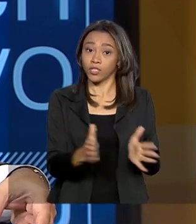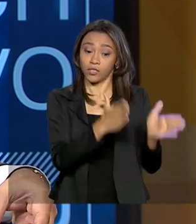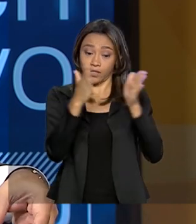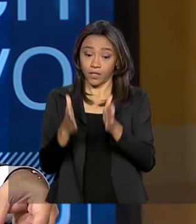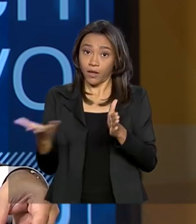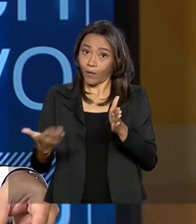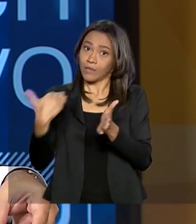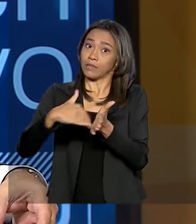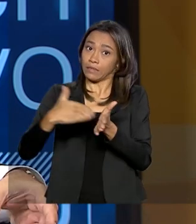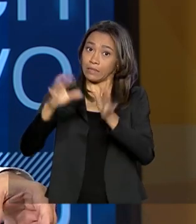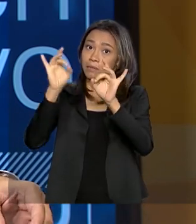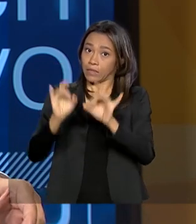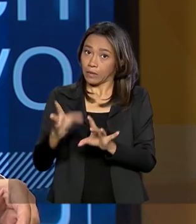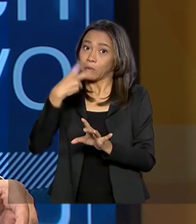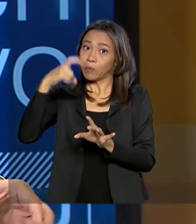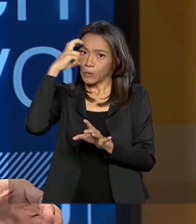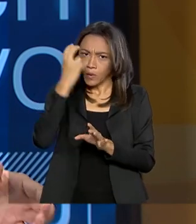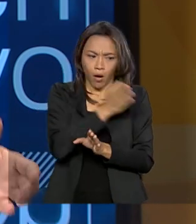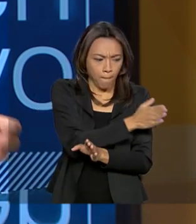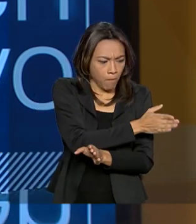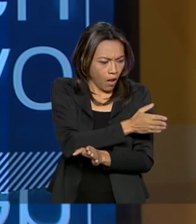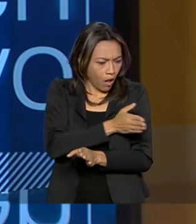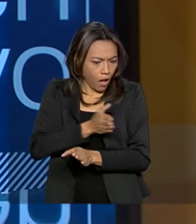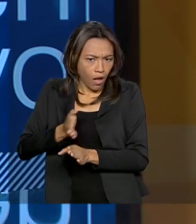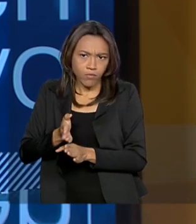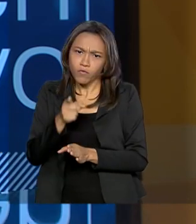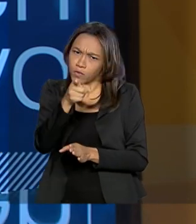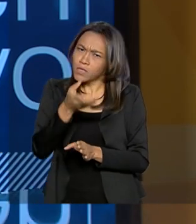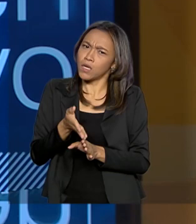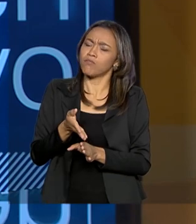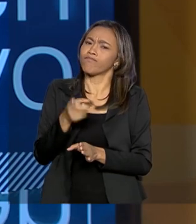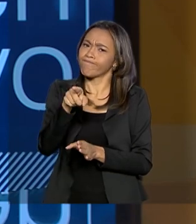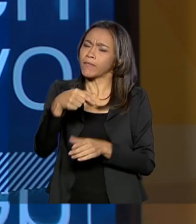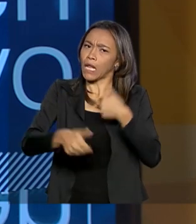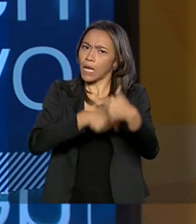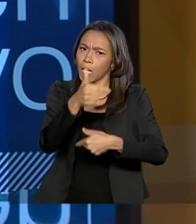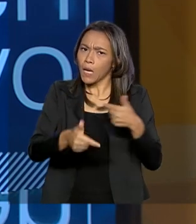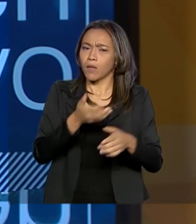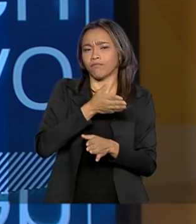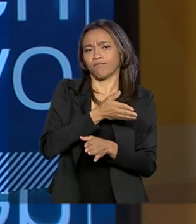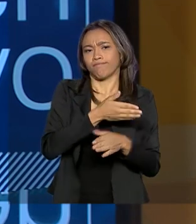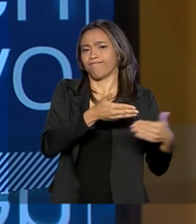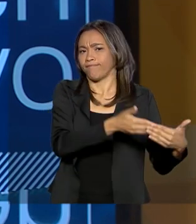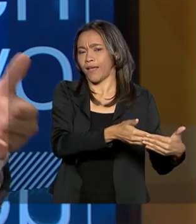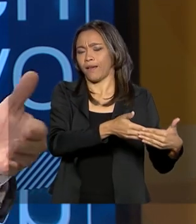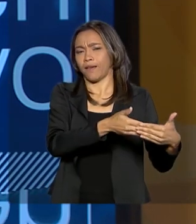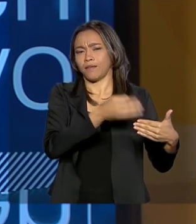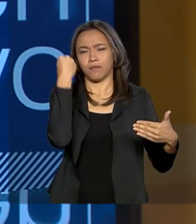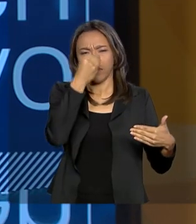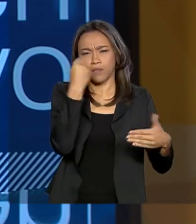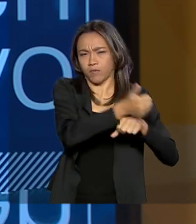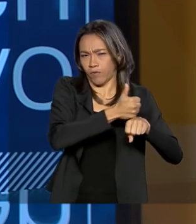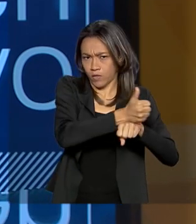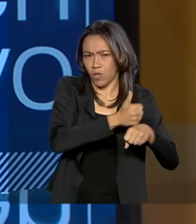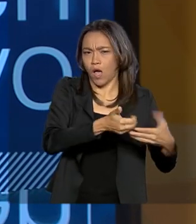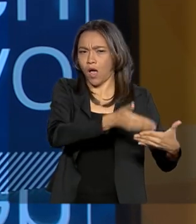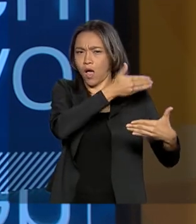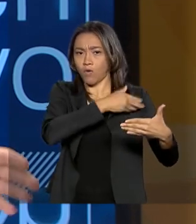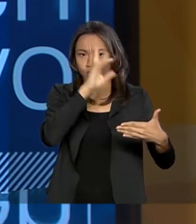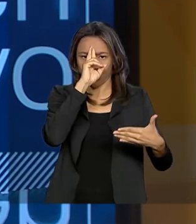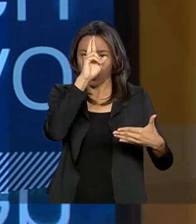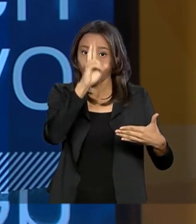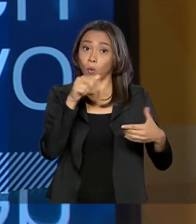da Cultura. Esse trabalho que o senhor desenvolveu na sua carreira como dramaturgo, ali, como diretor da